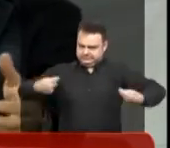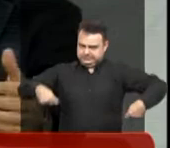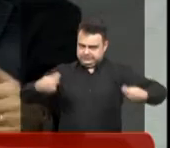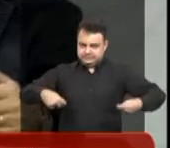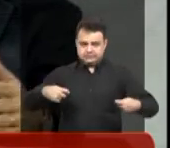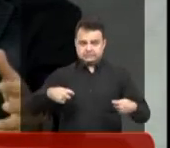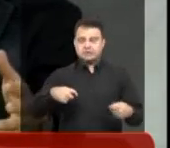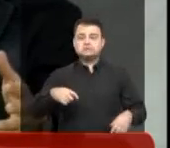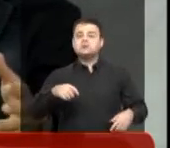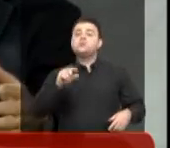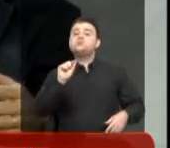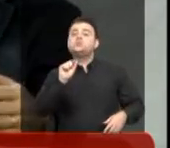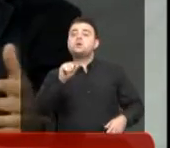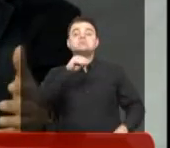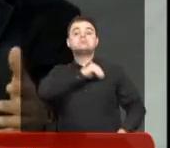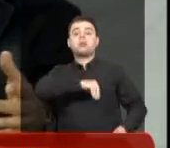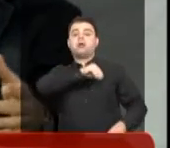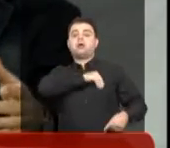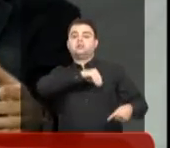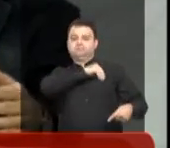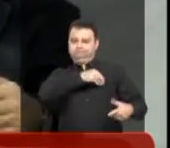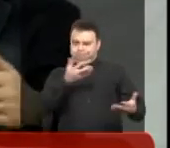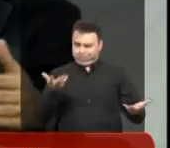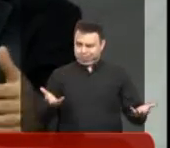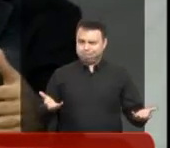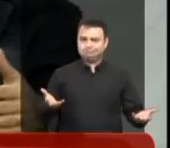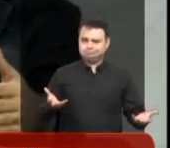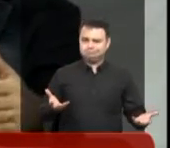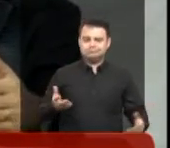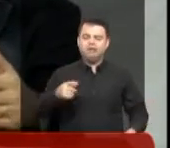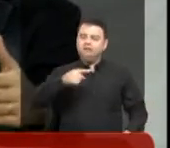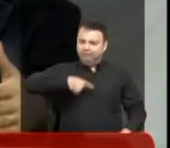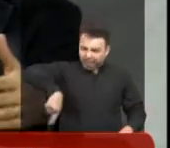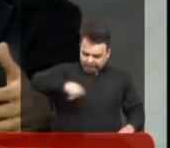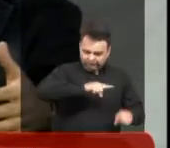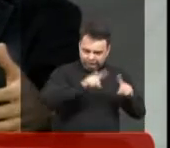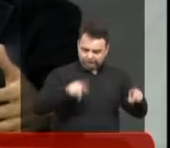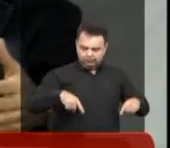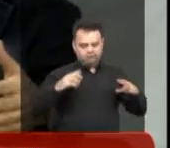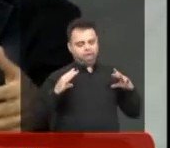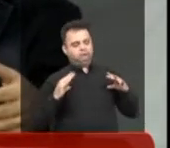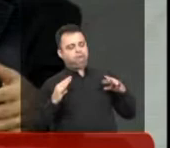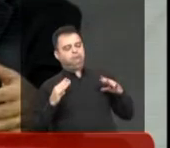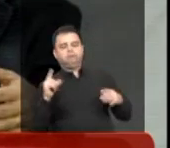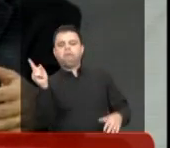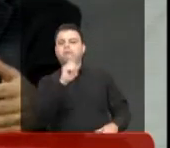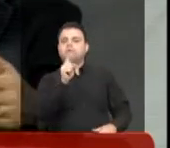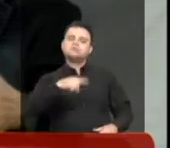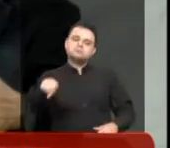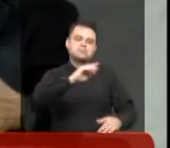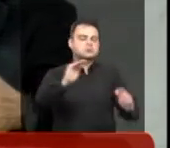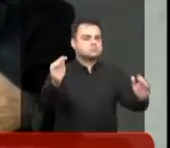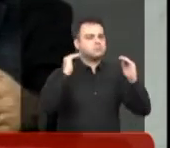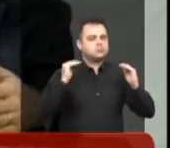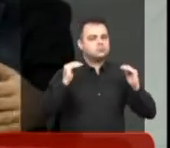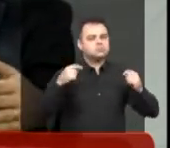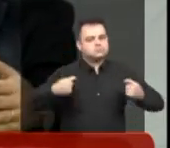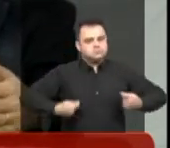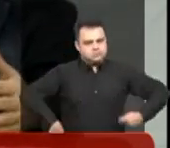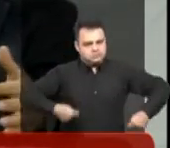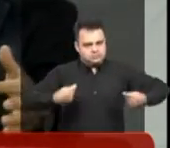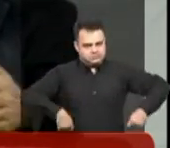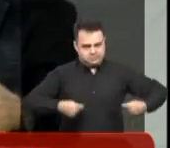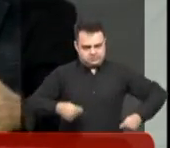reconhecimento nos vencimentos, e quero deixar claro, servidor não é marajá e nem quer ser marajá, quer ser respeitado.